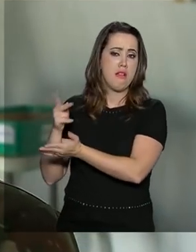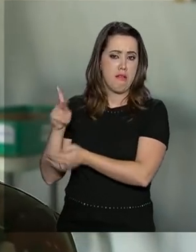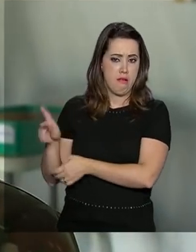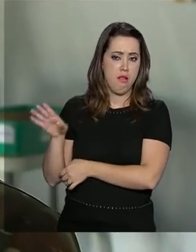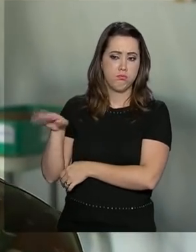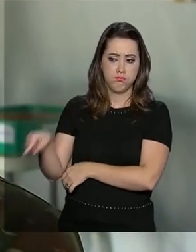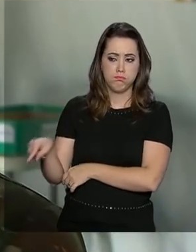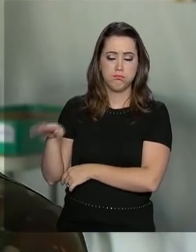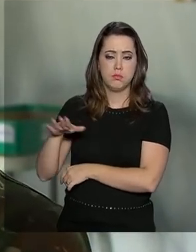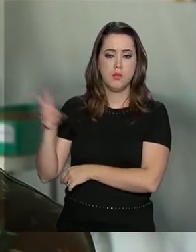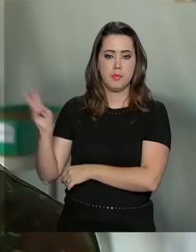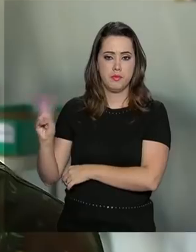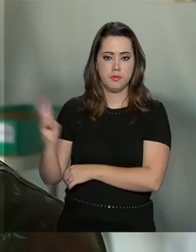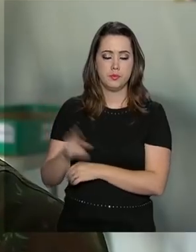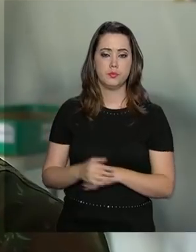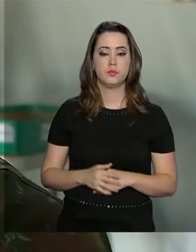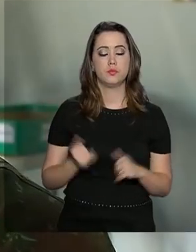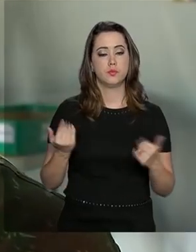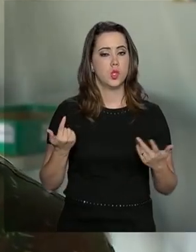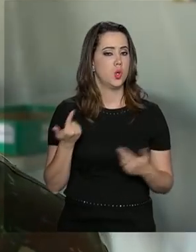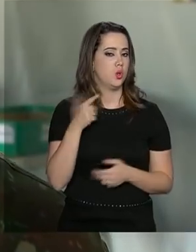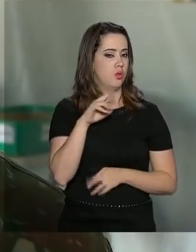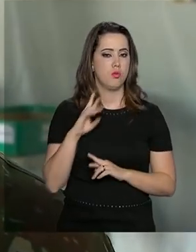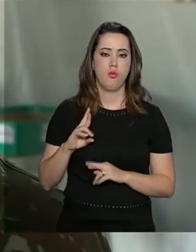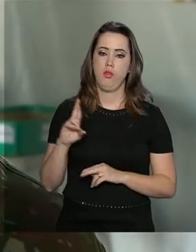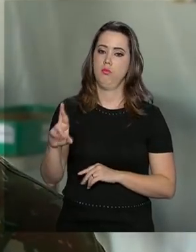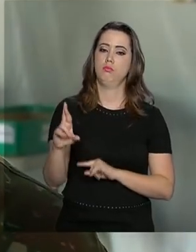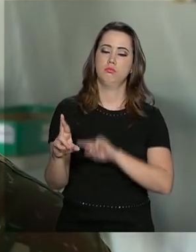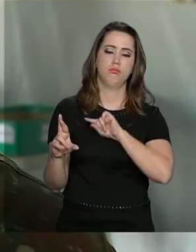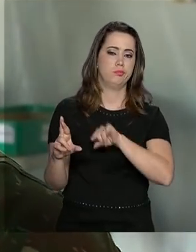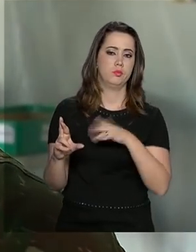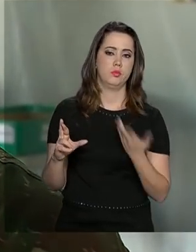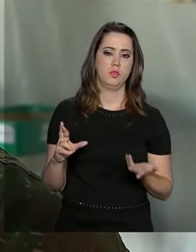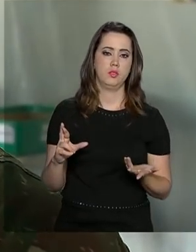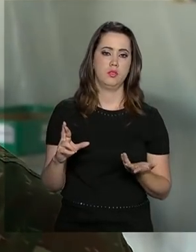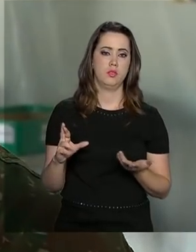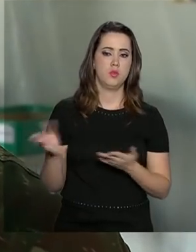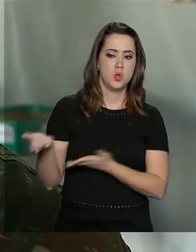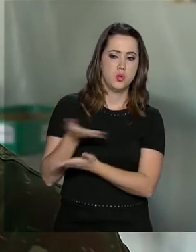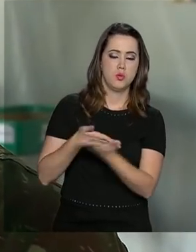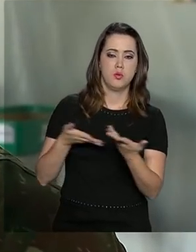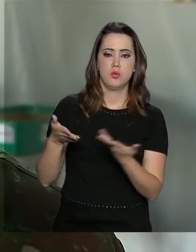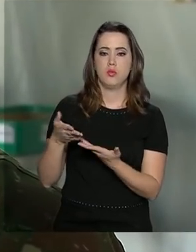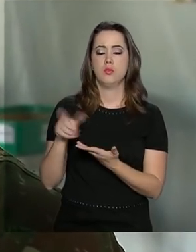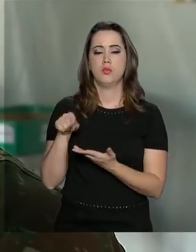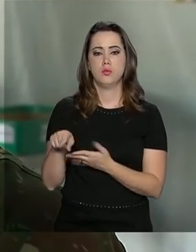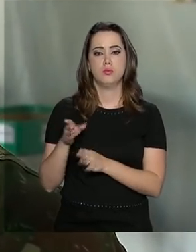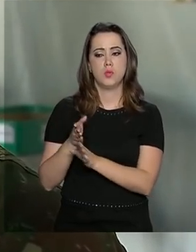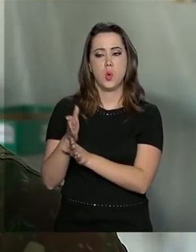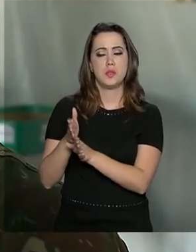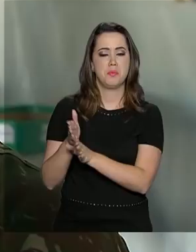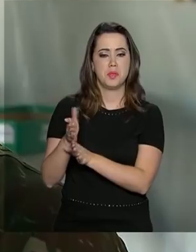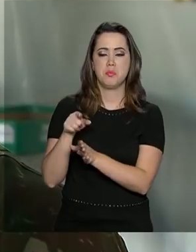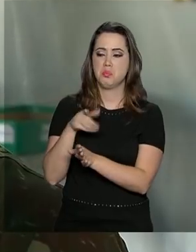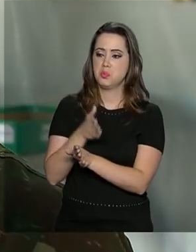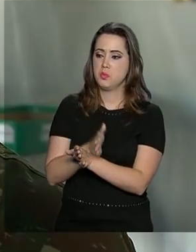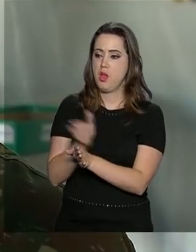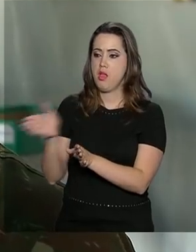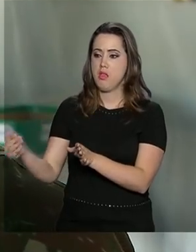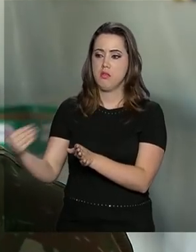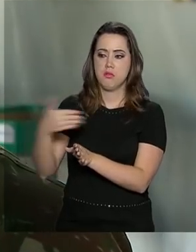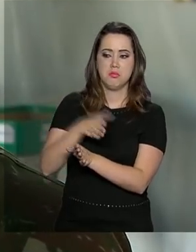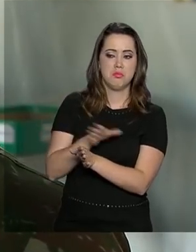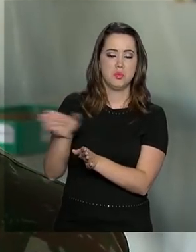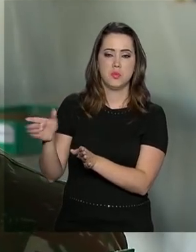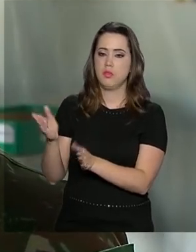e tenta passar de volta. Nós não nos envolvemos com essa passagem, nem com o